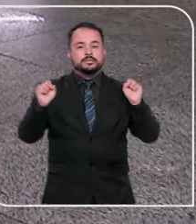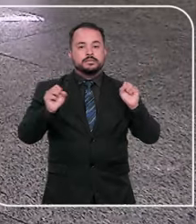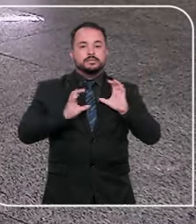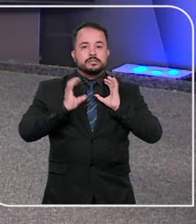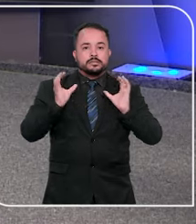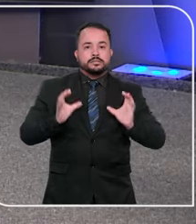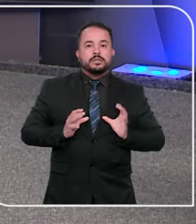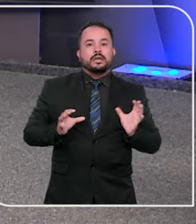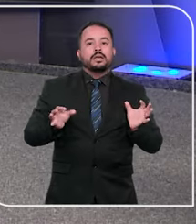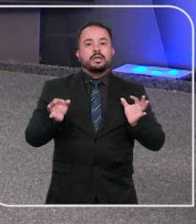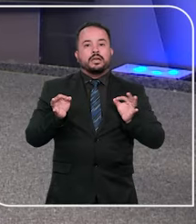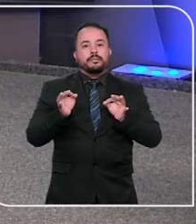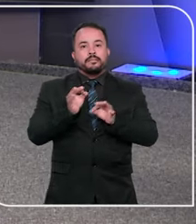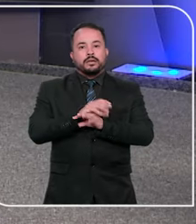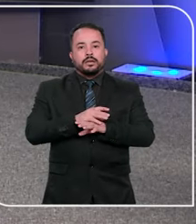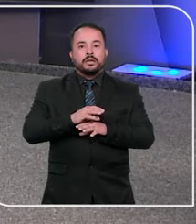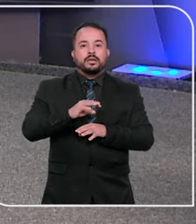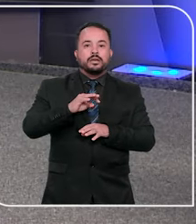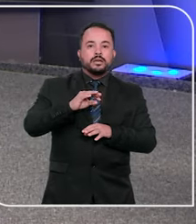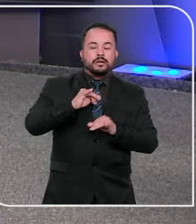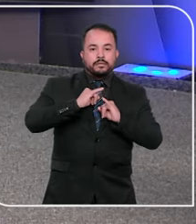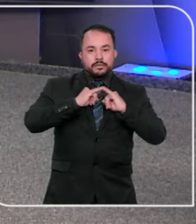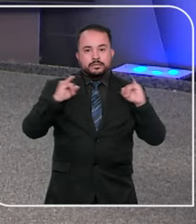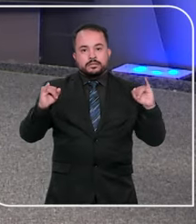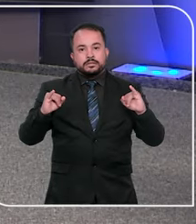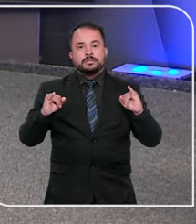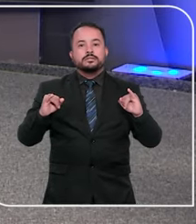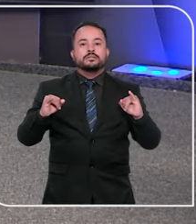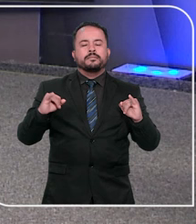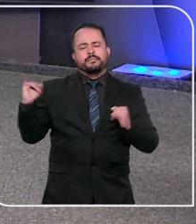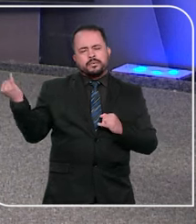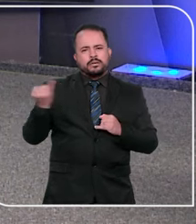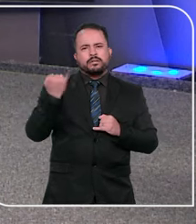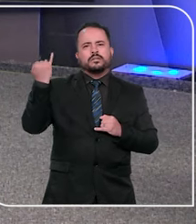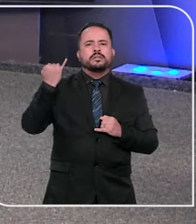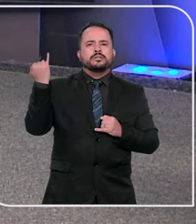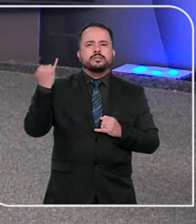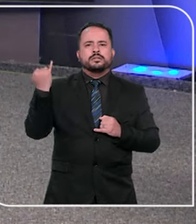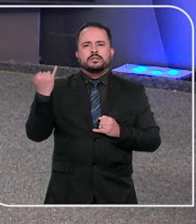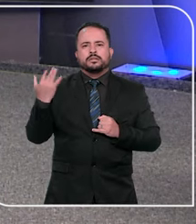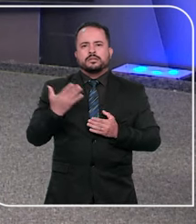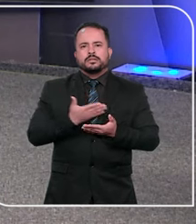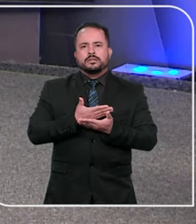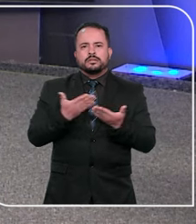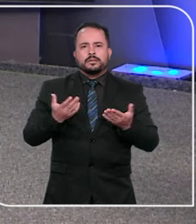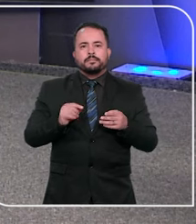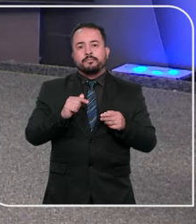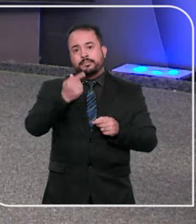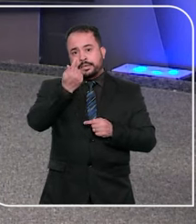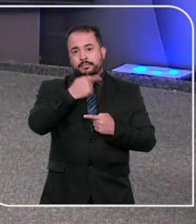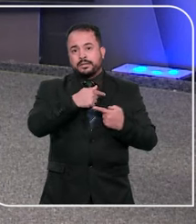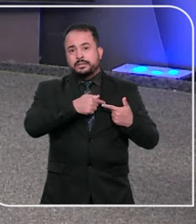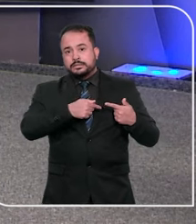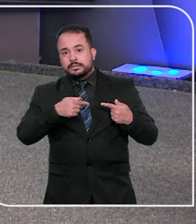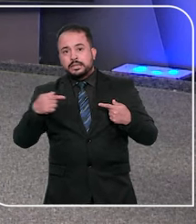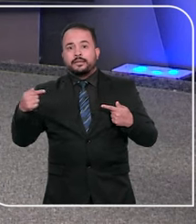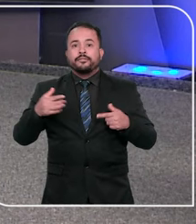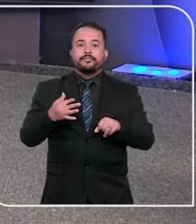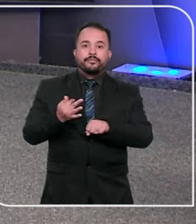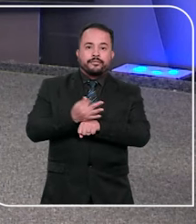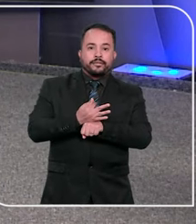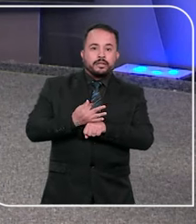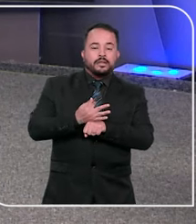Cidadania E a gente termina esta edição com uma informação importante Estamos na primeira